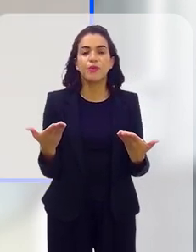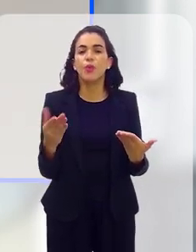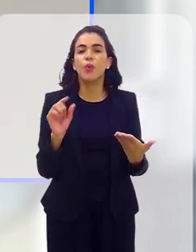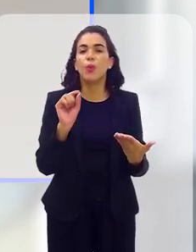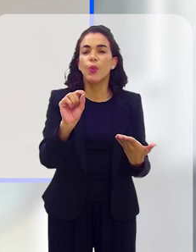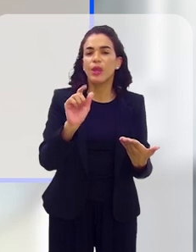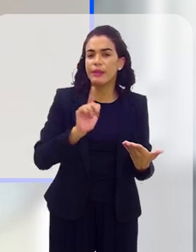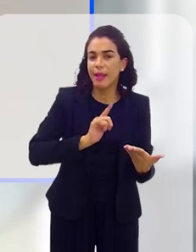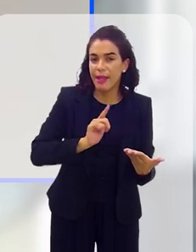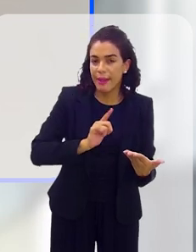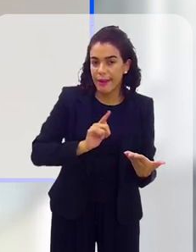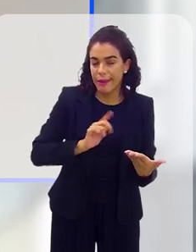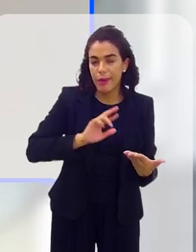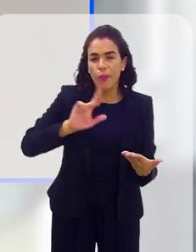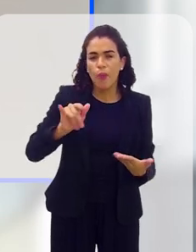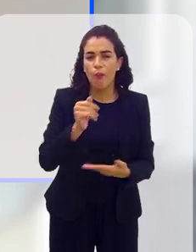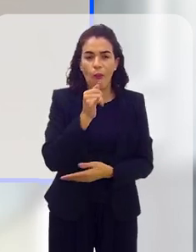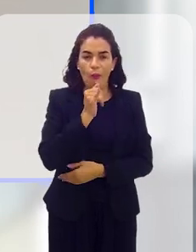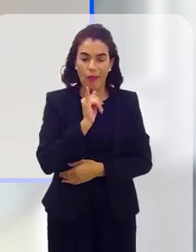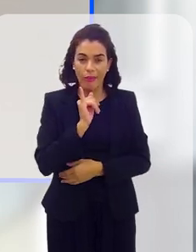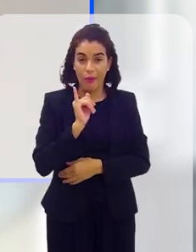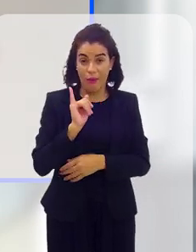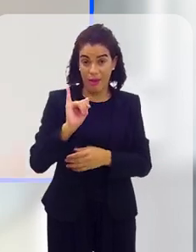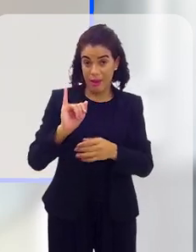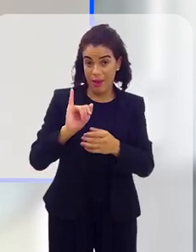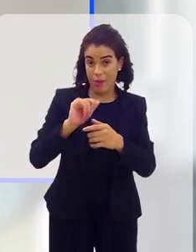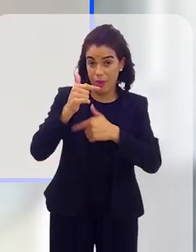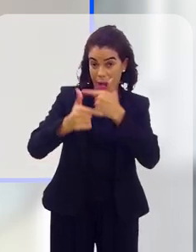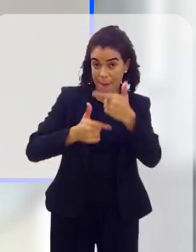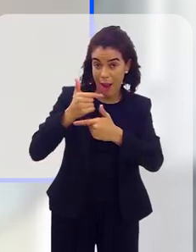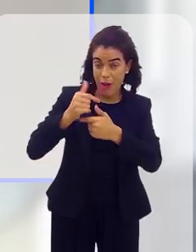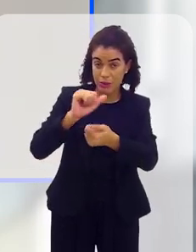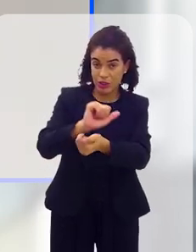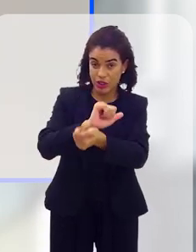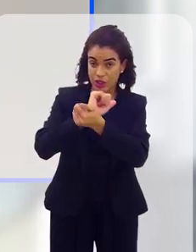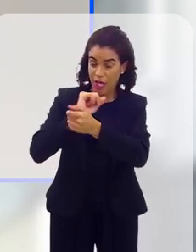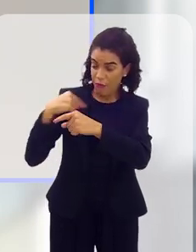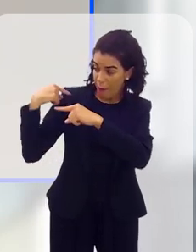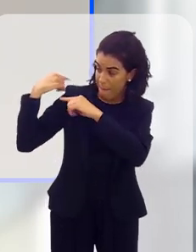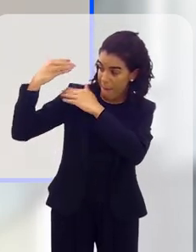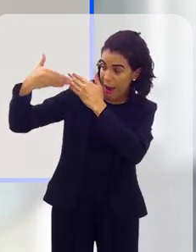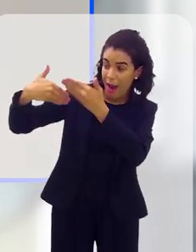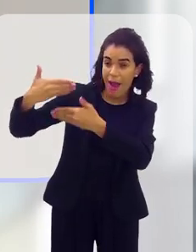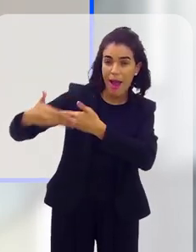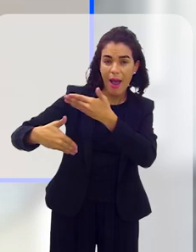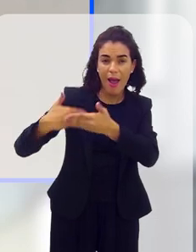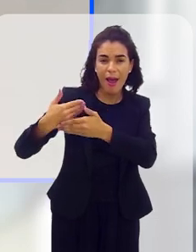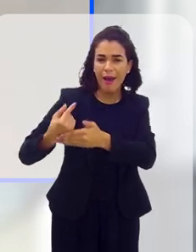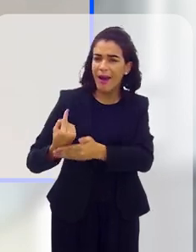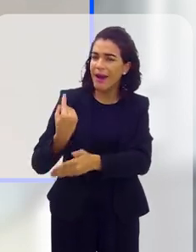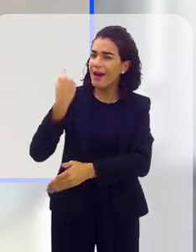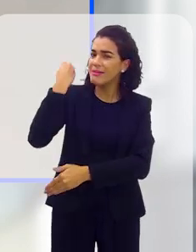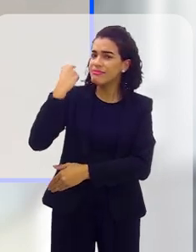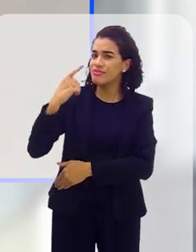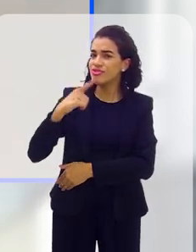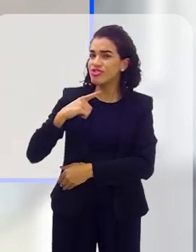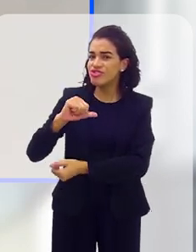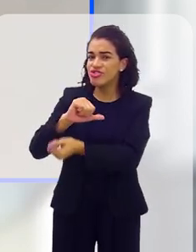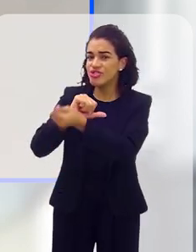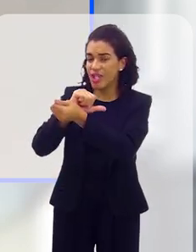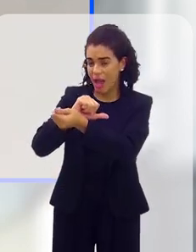Então, o que a gente tem? Não é à toa que a escravidão histórica tinha escravos,